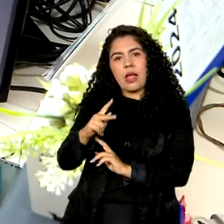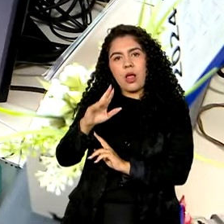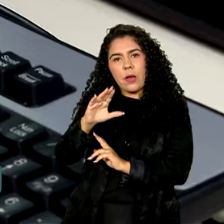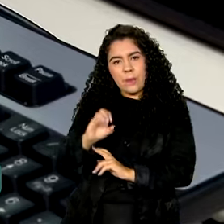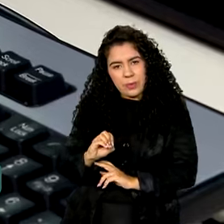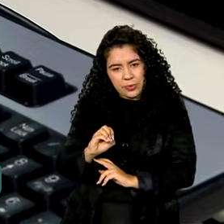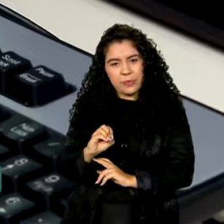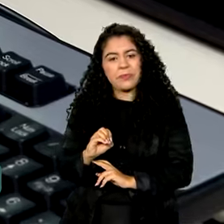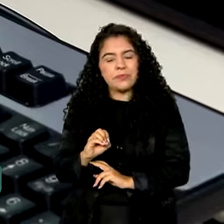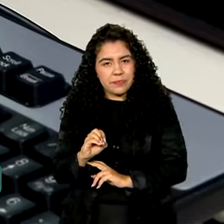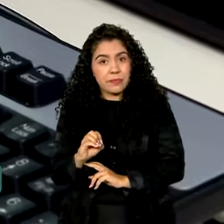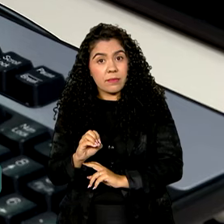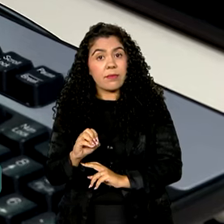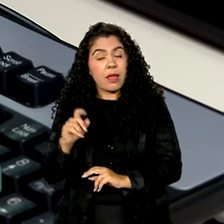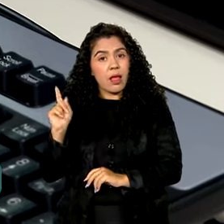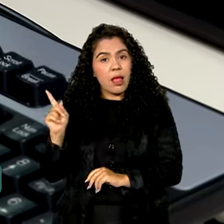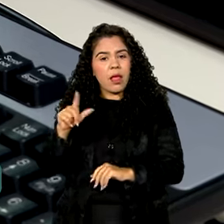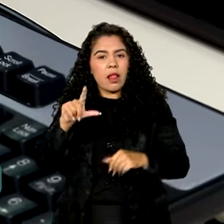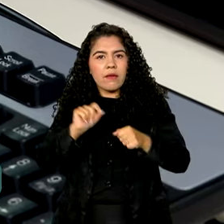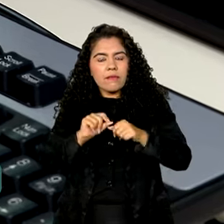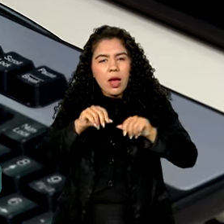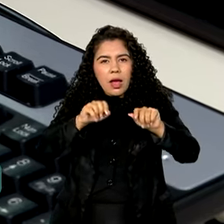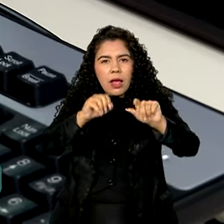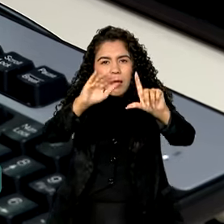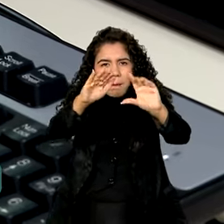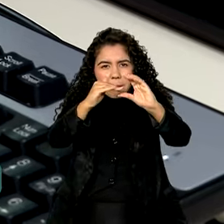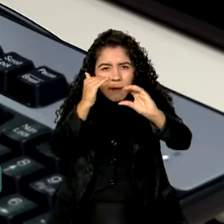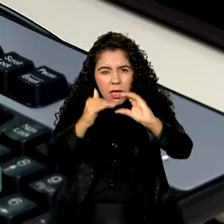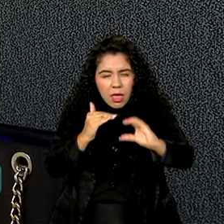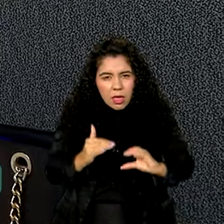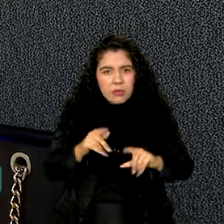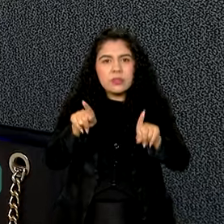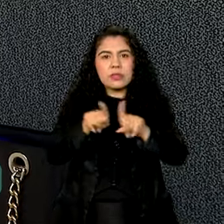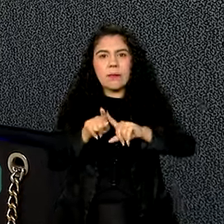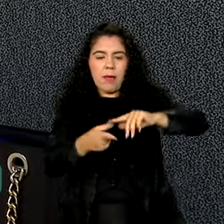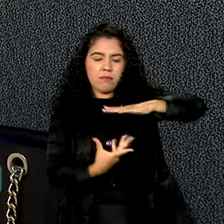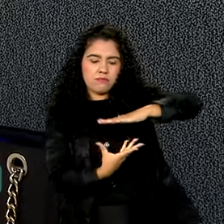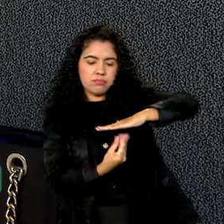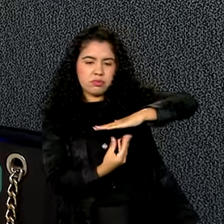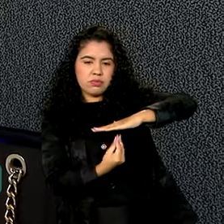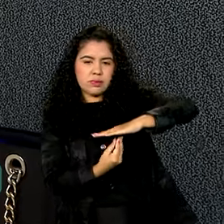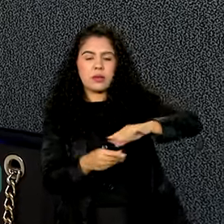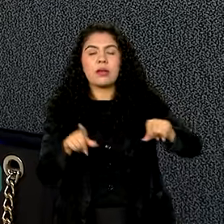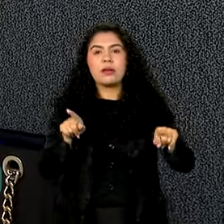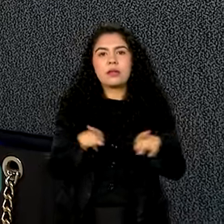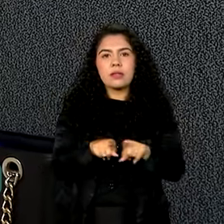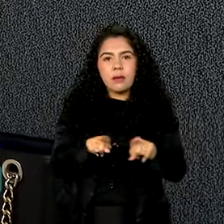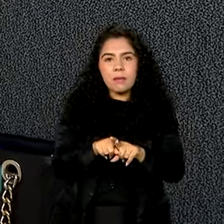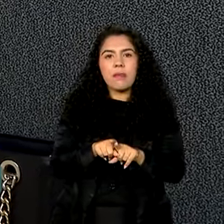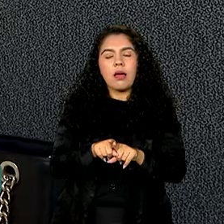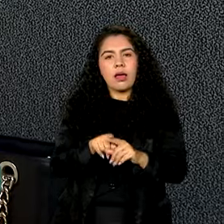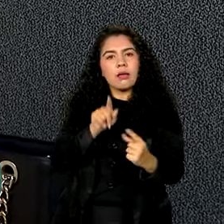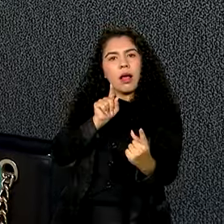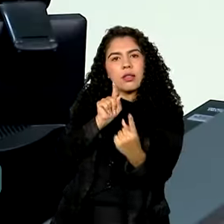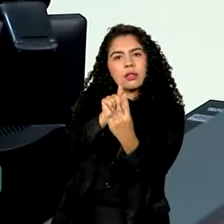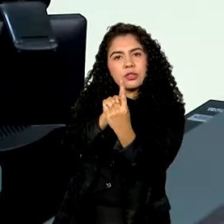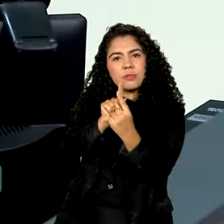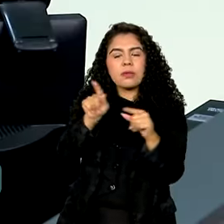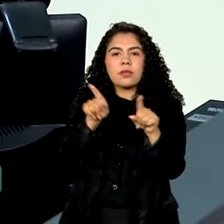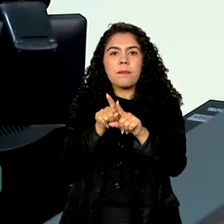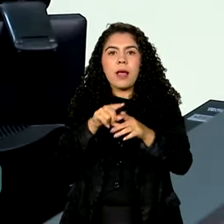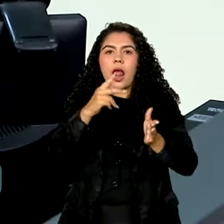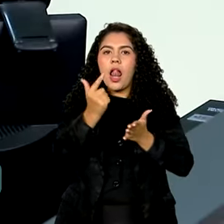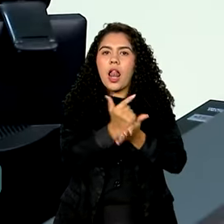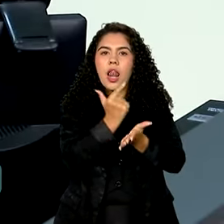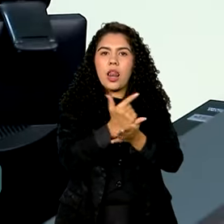de Dados. Aqui, ela lê os e-mails, digitaliza documentos e faz a recepção e o empréstimo de livros. Uma